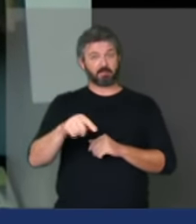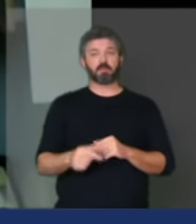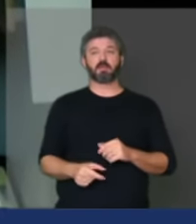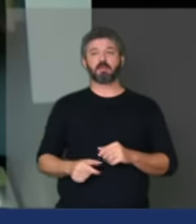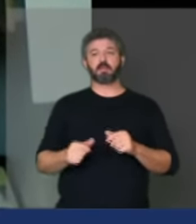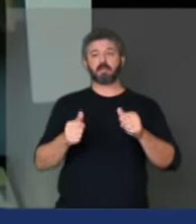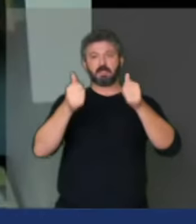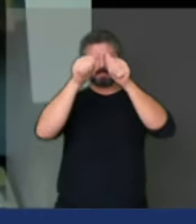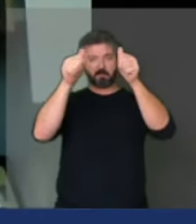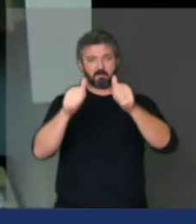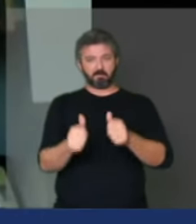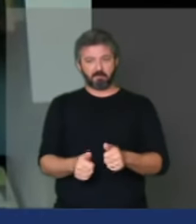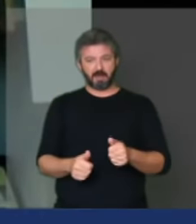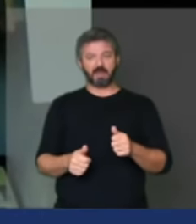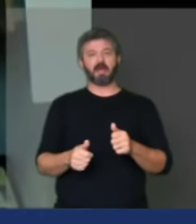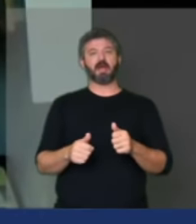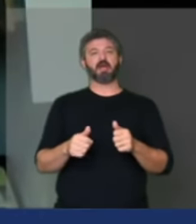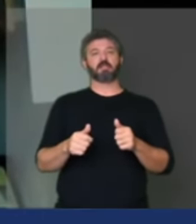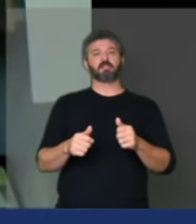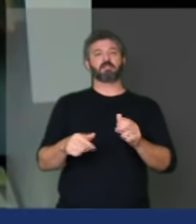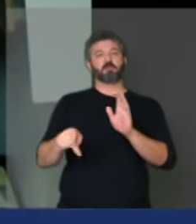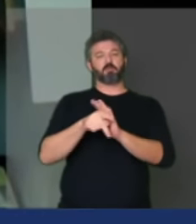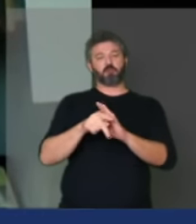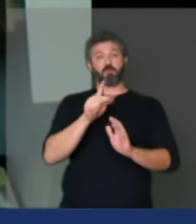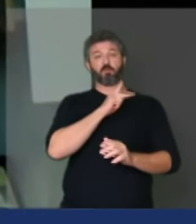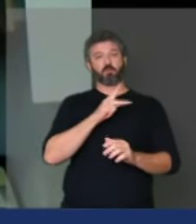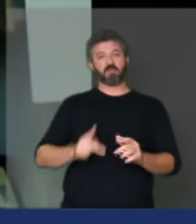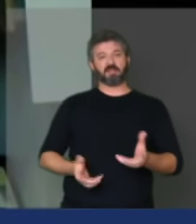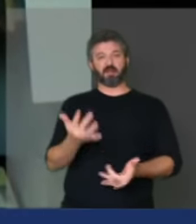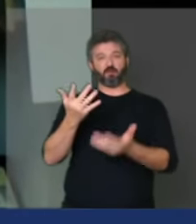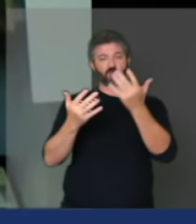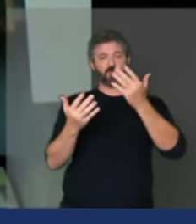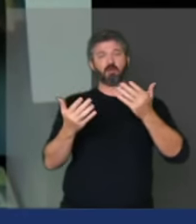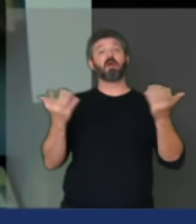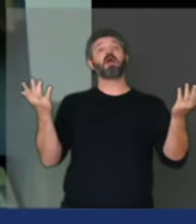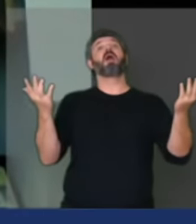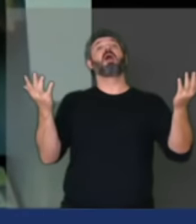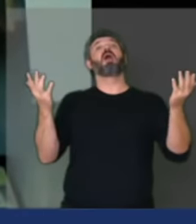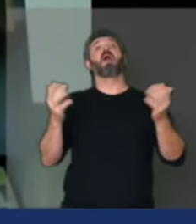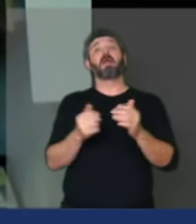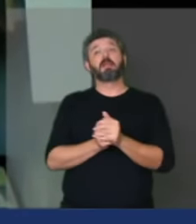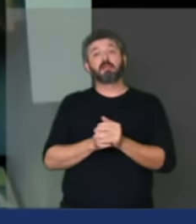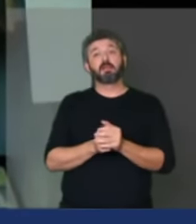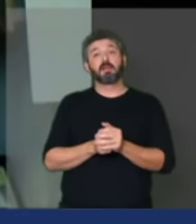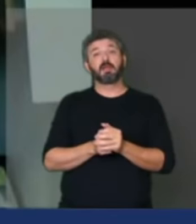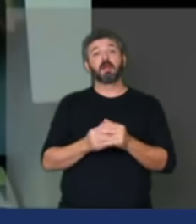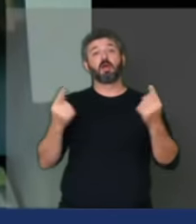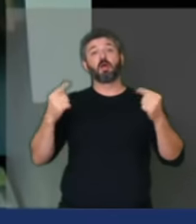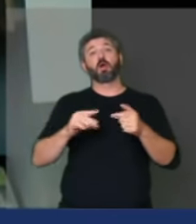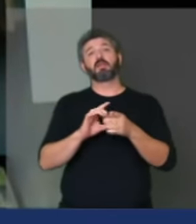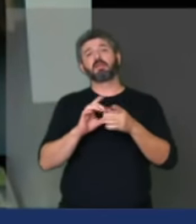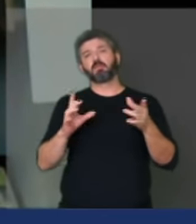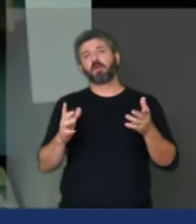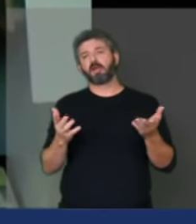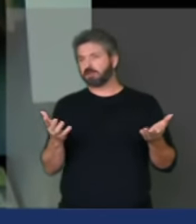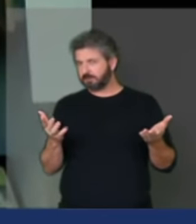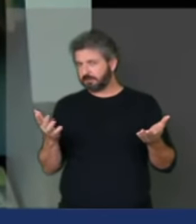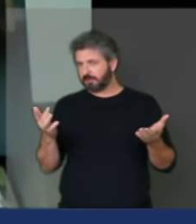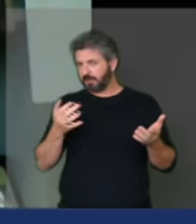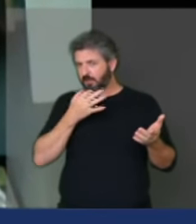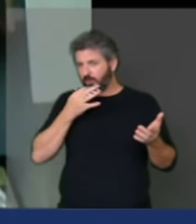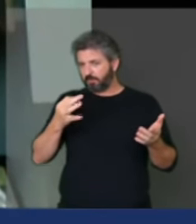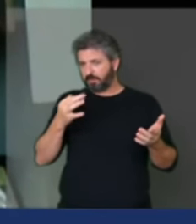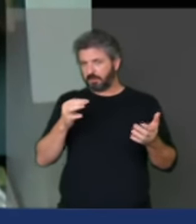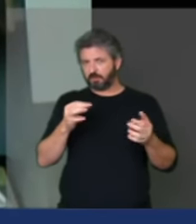imagens do nosso presidente e aí eu pergunto onde estão os atos antidemocráticos nos manifestos de